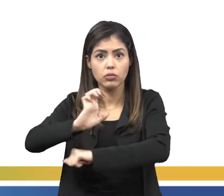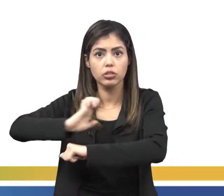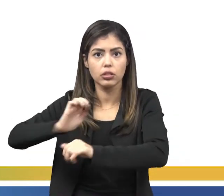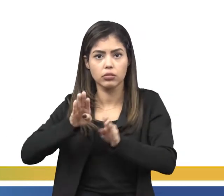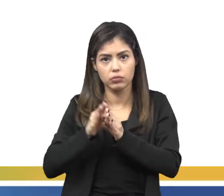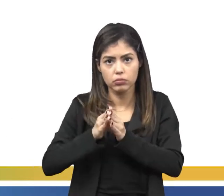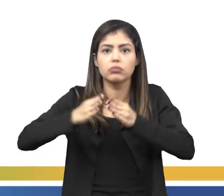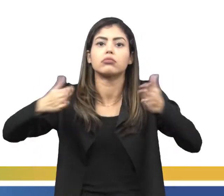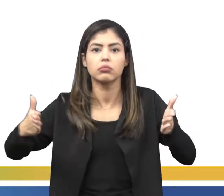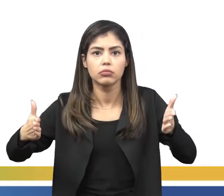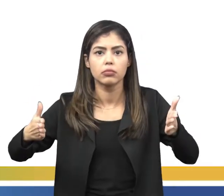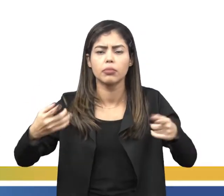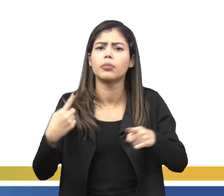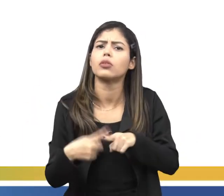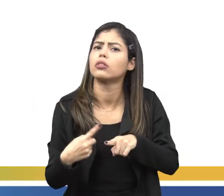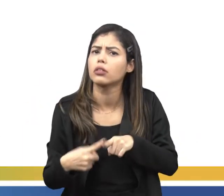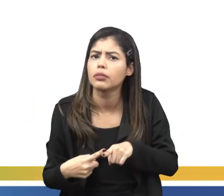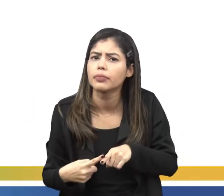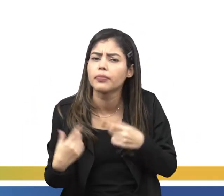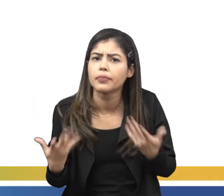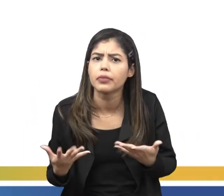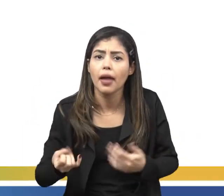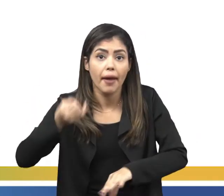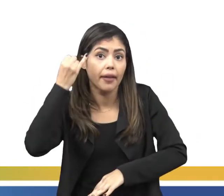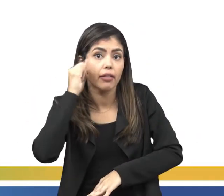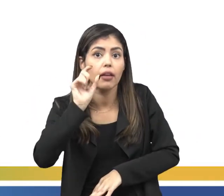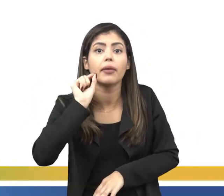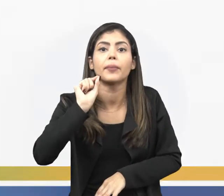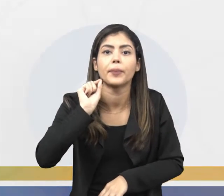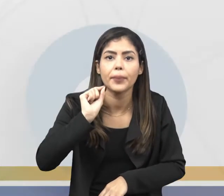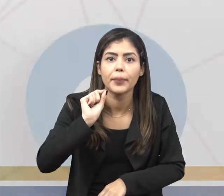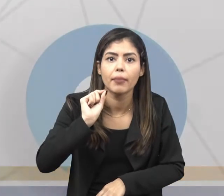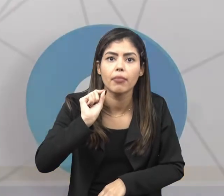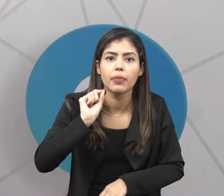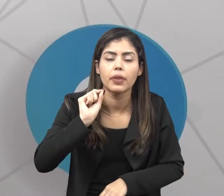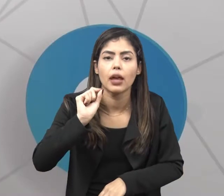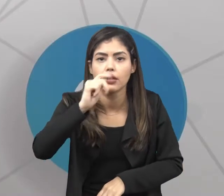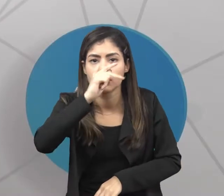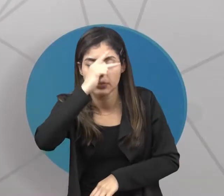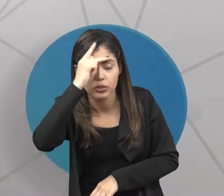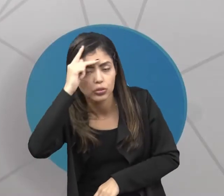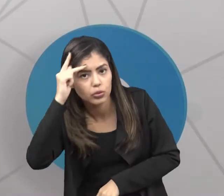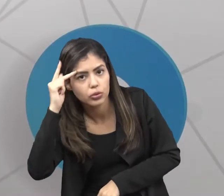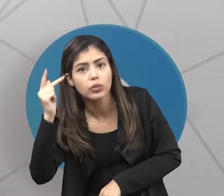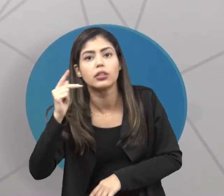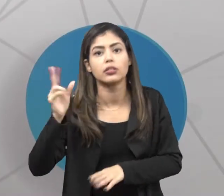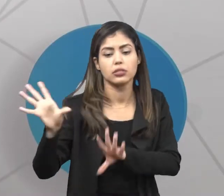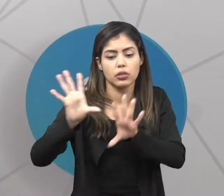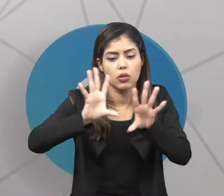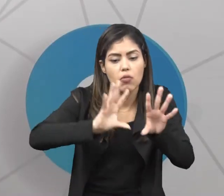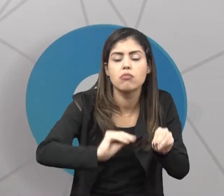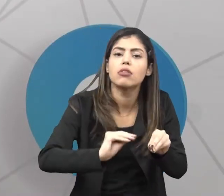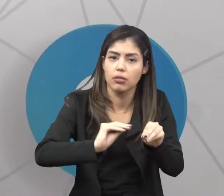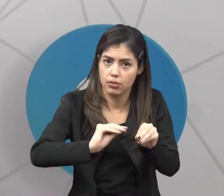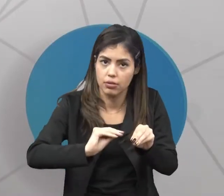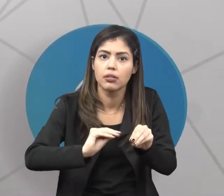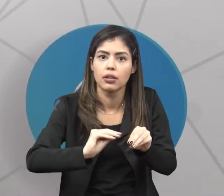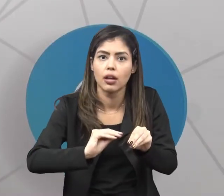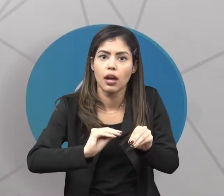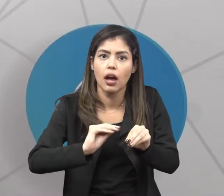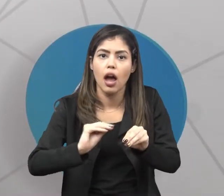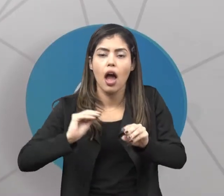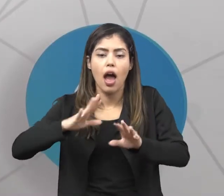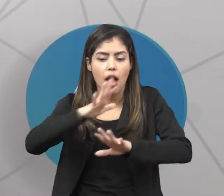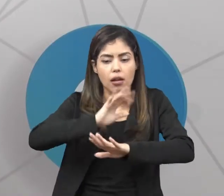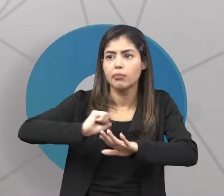porque a ideia é que os súditos, é que as pessoas que compõem aquela